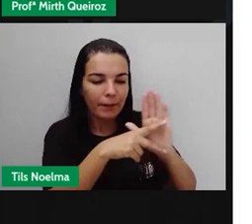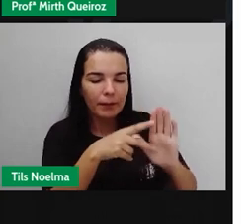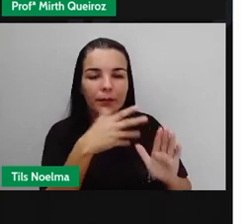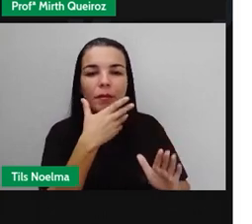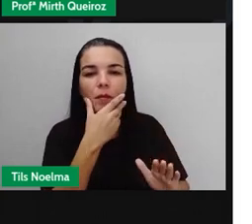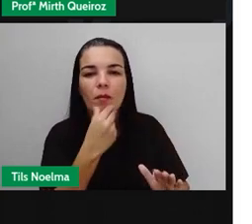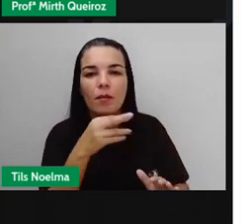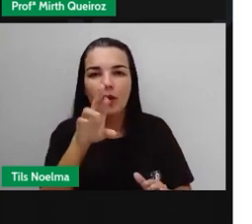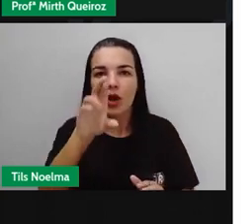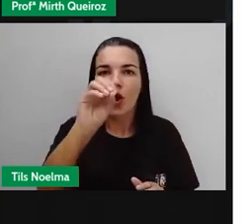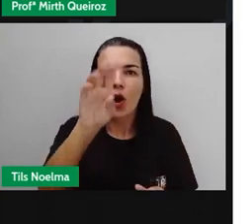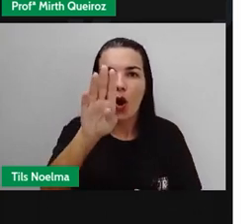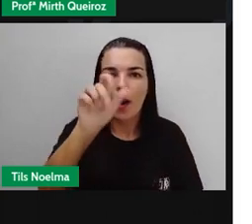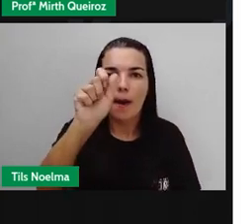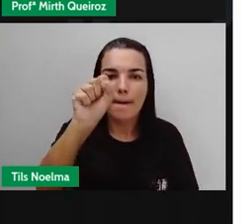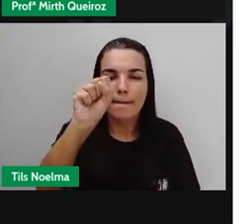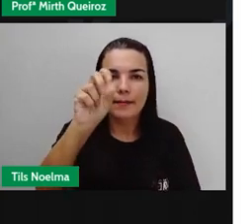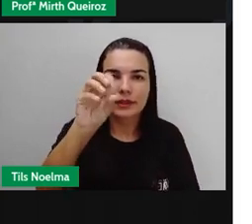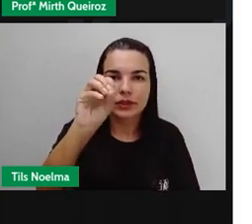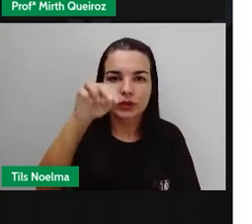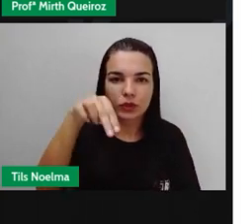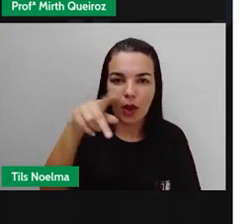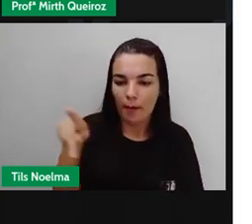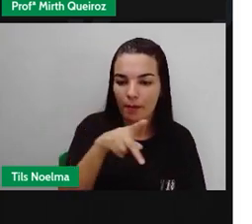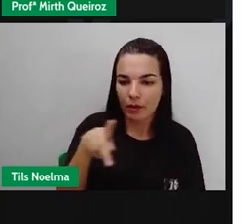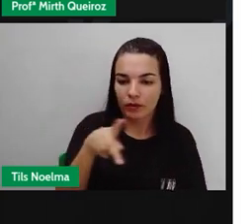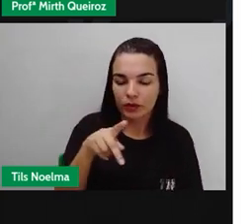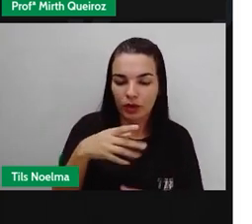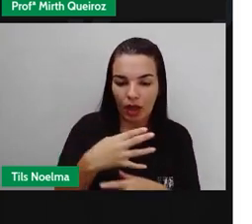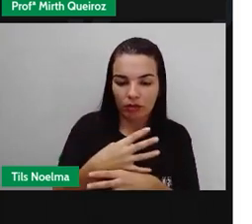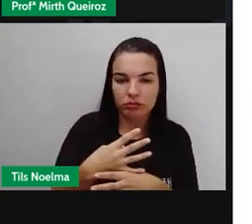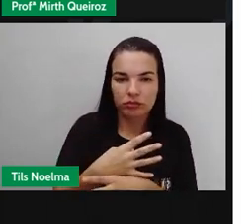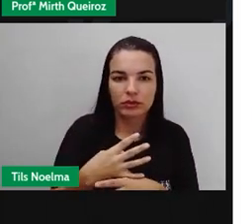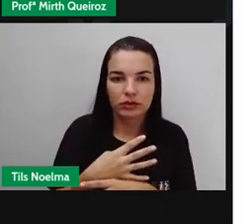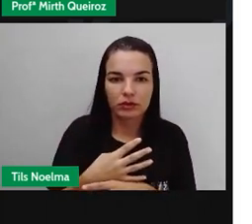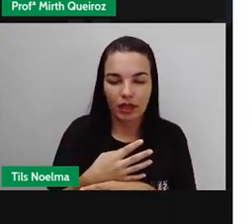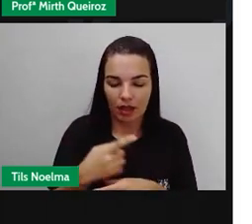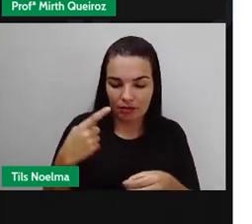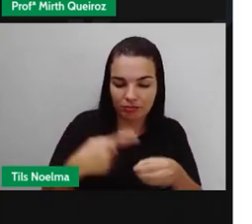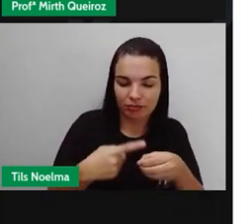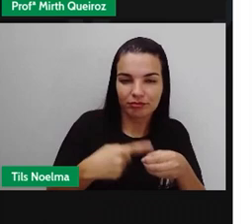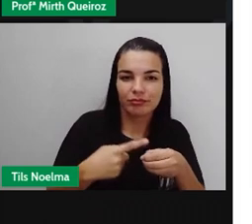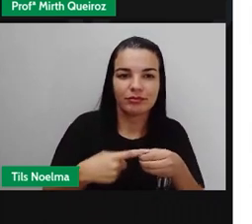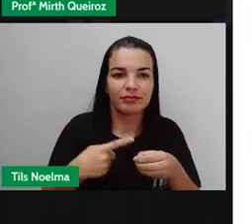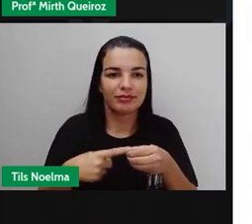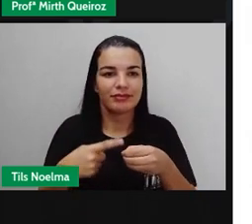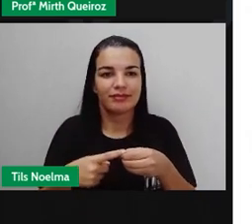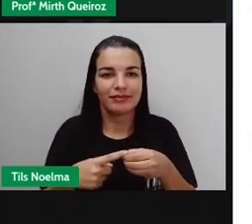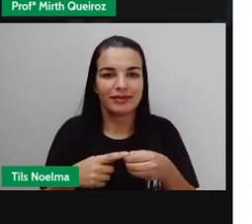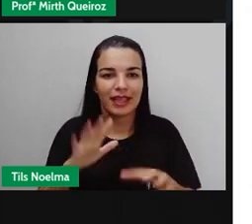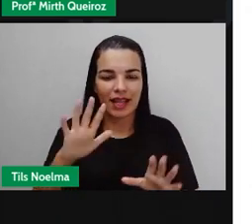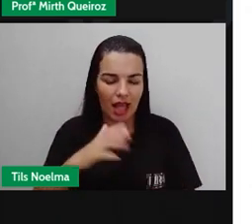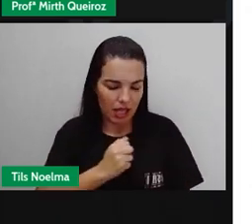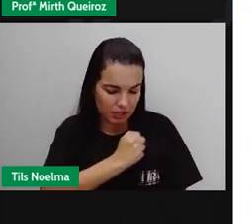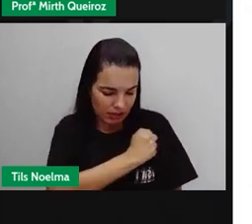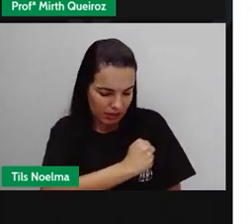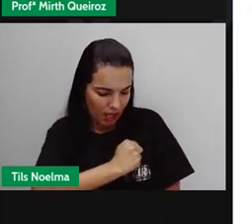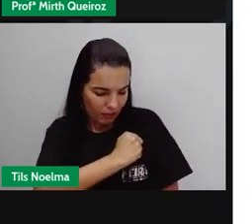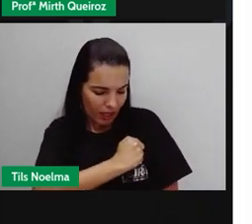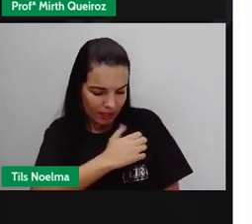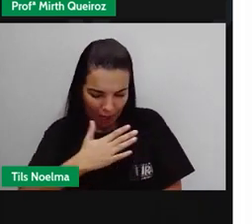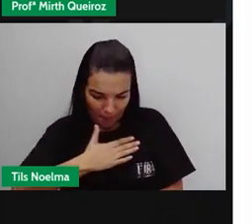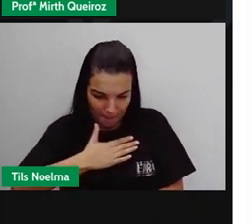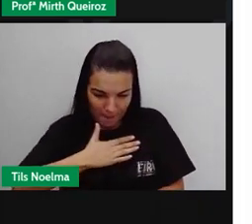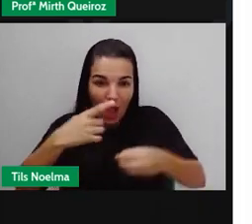Renato, professor da cidade de Pau dos Ferros, no meu Rio Grande do Norte. Saudades do meu